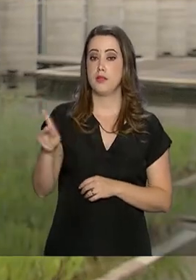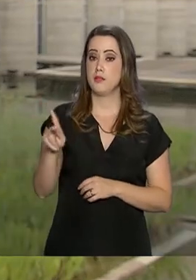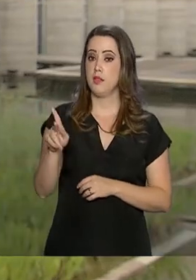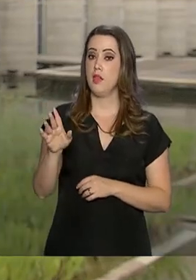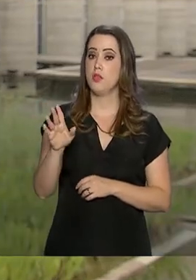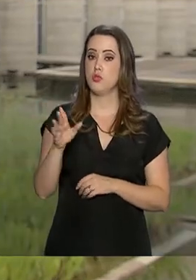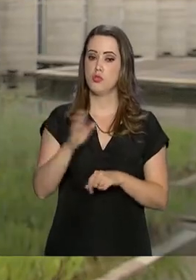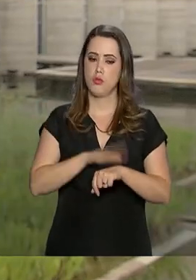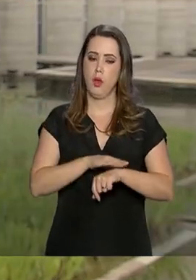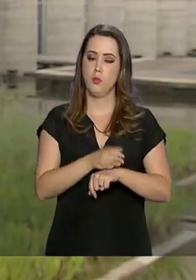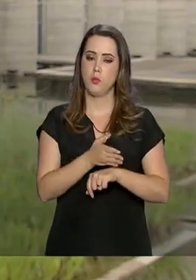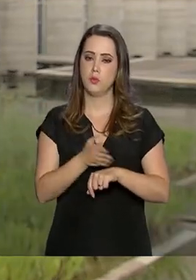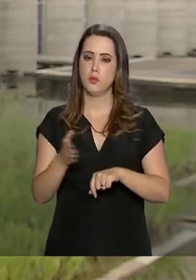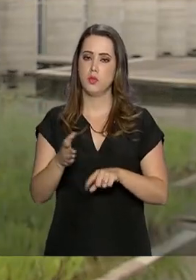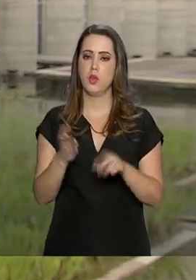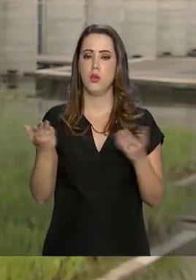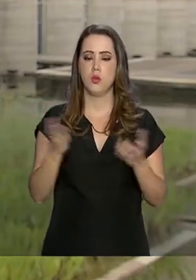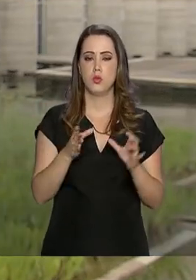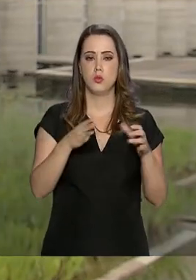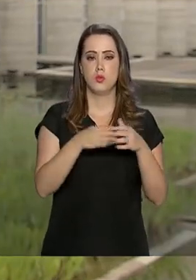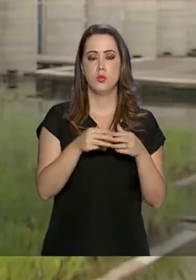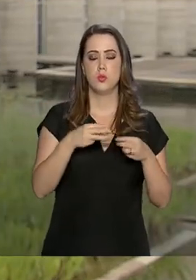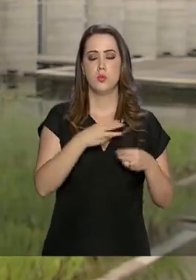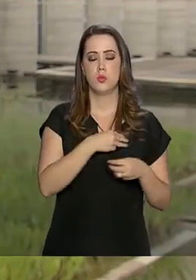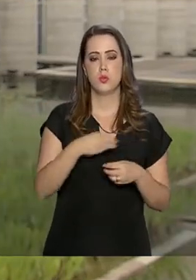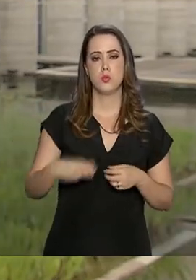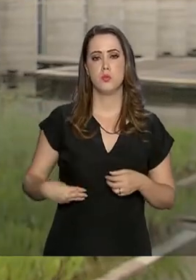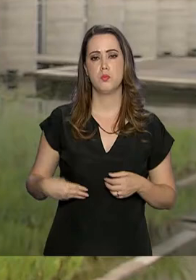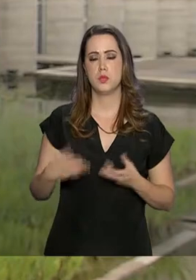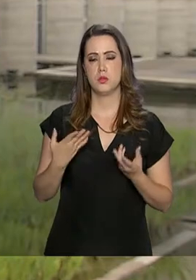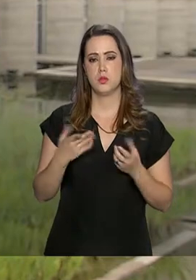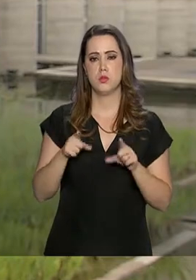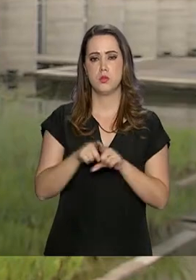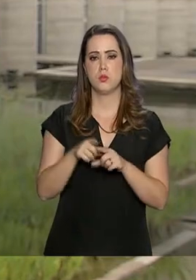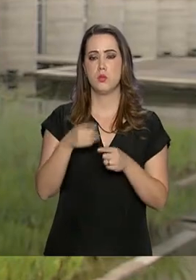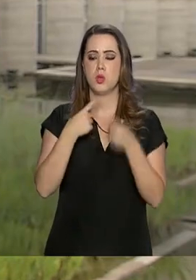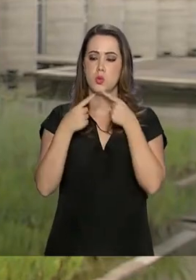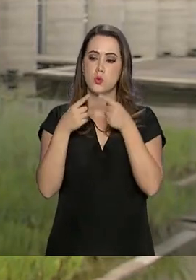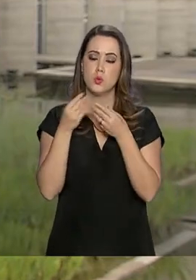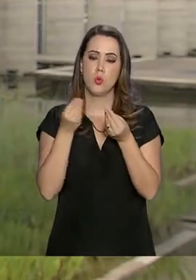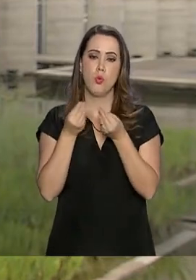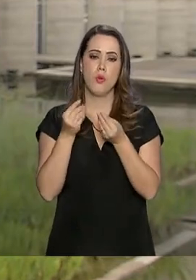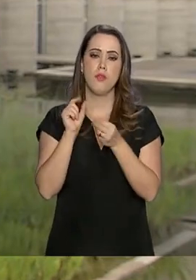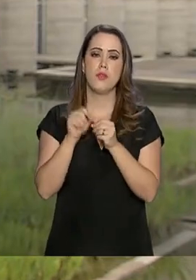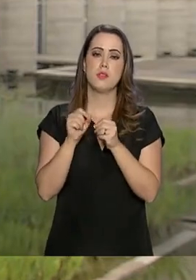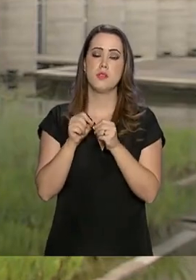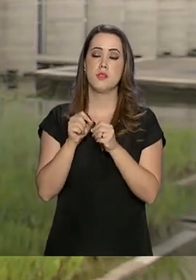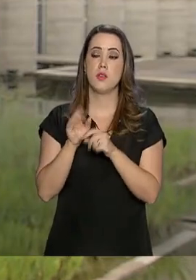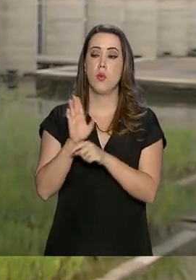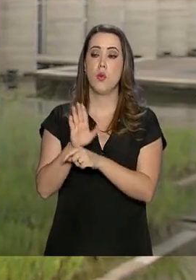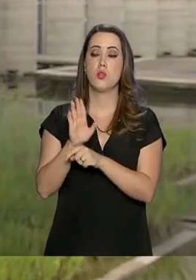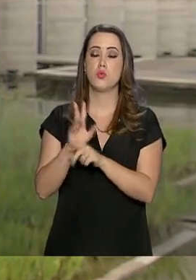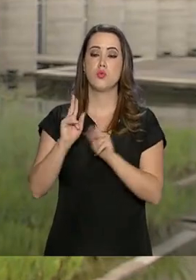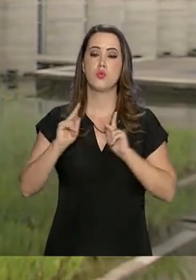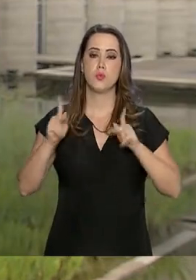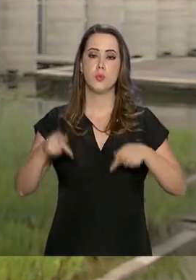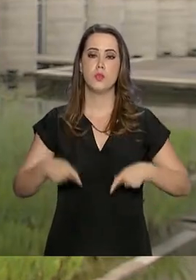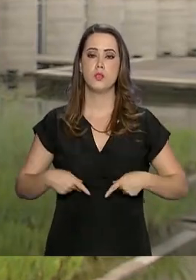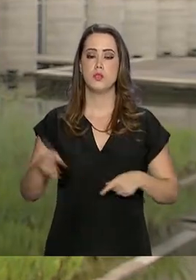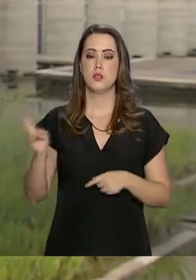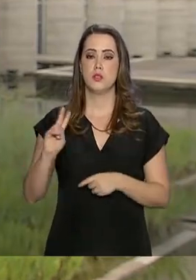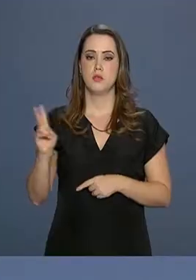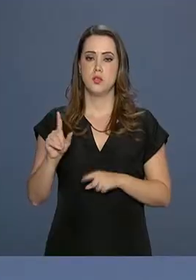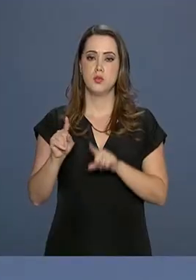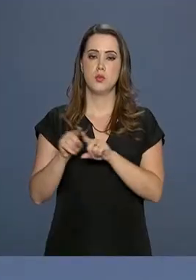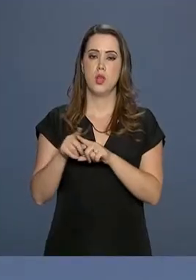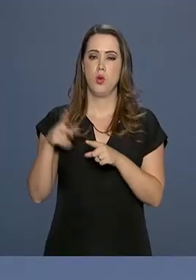agora pretende criar um grupo ministerial para discutir temas como sanções econômicas e ajuda humanitária ao país